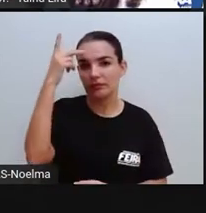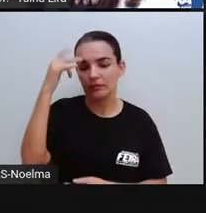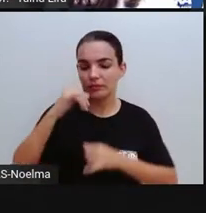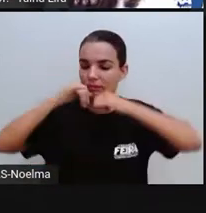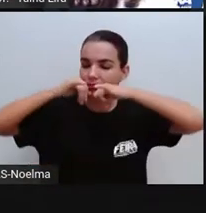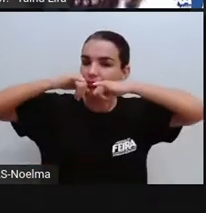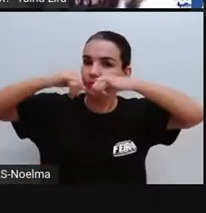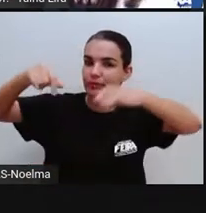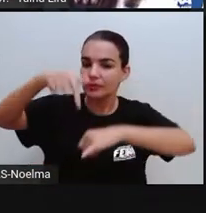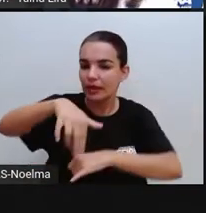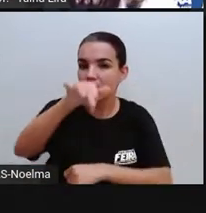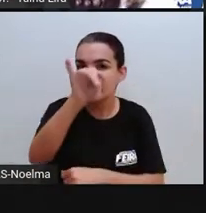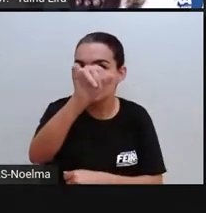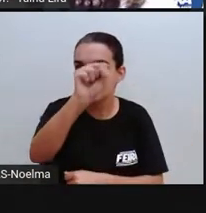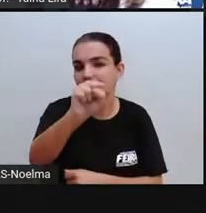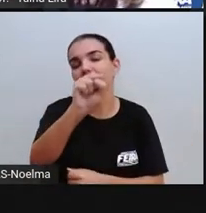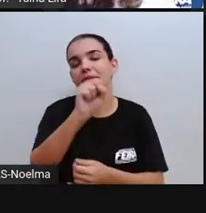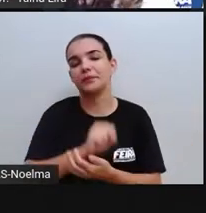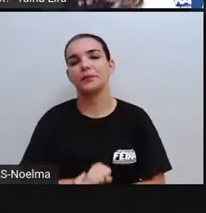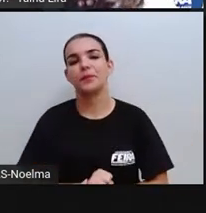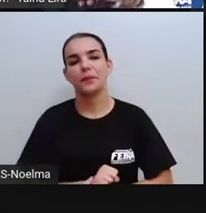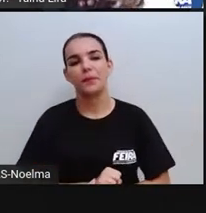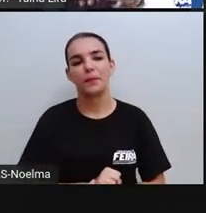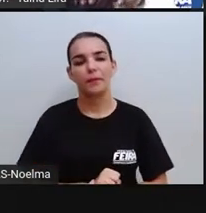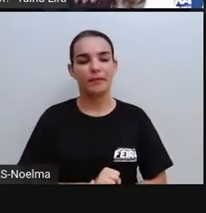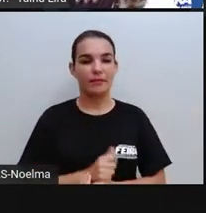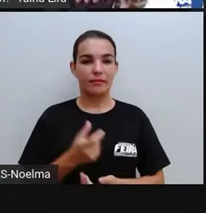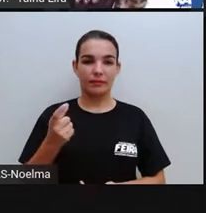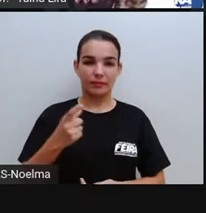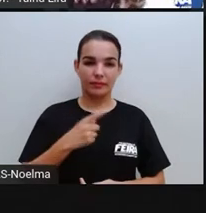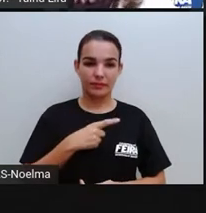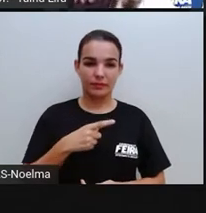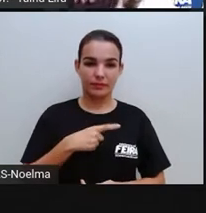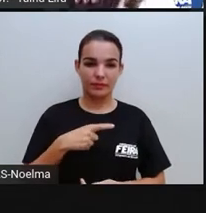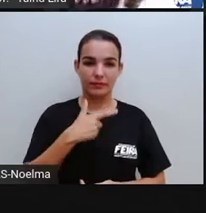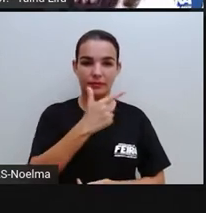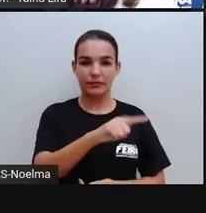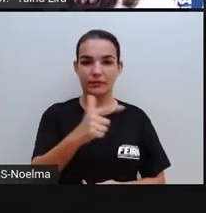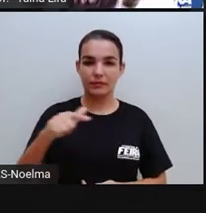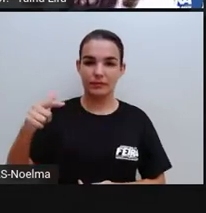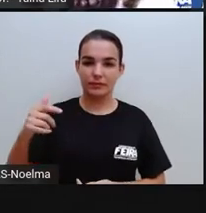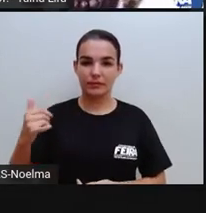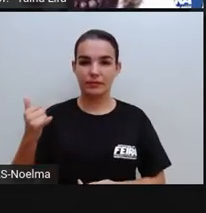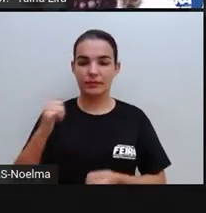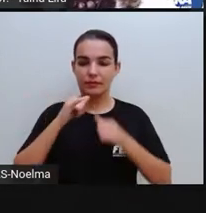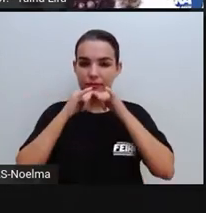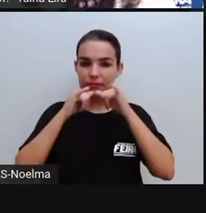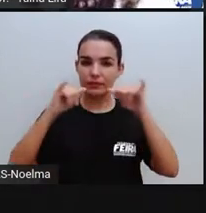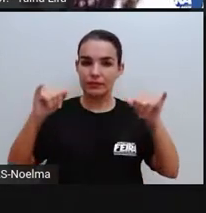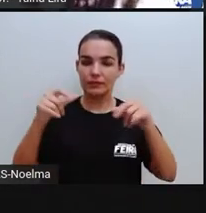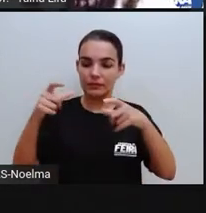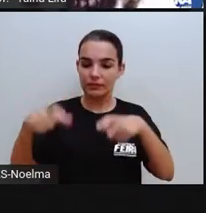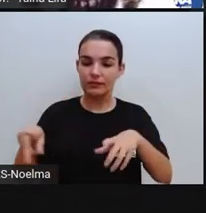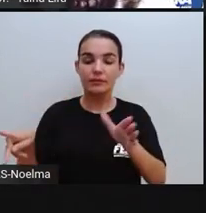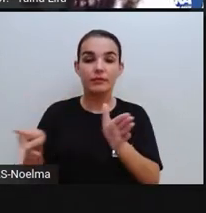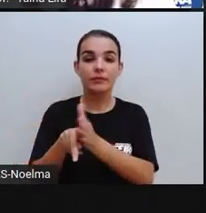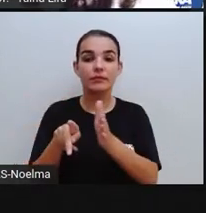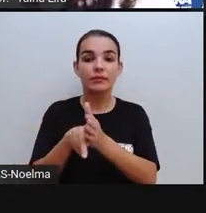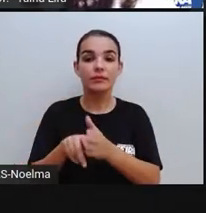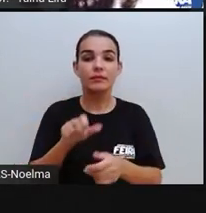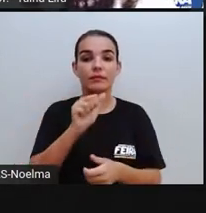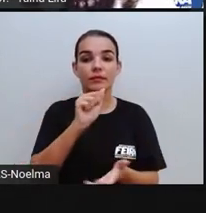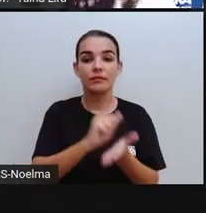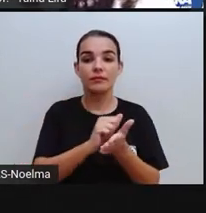Feira de Santana, certo? A gente também encontra as notícias nos próprios aplicativos.